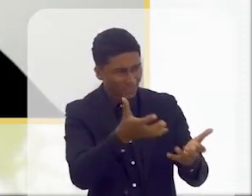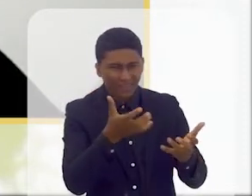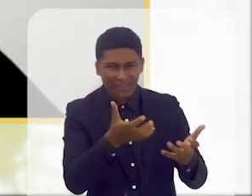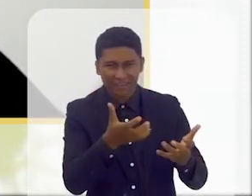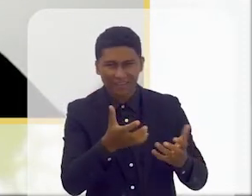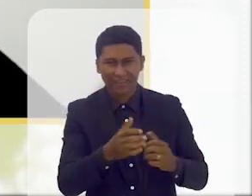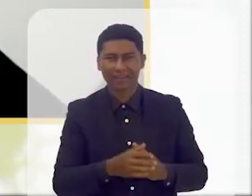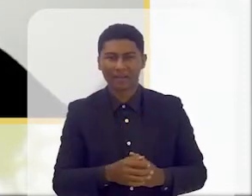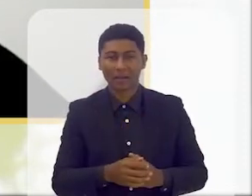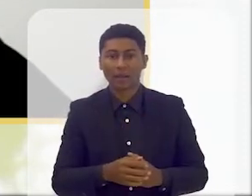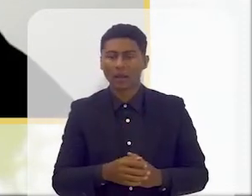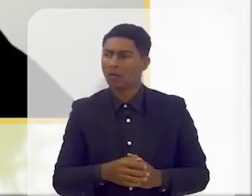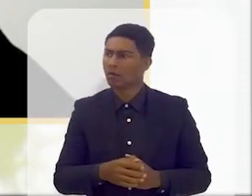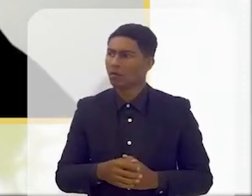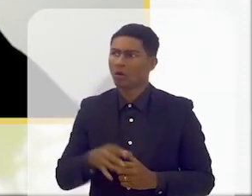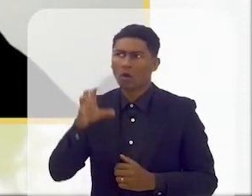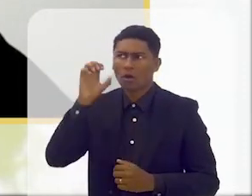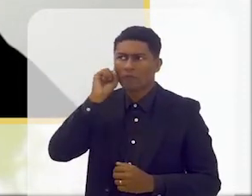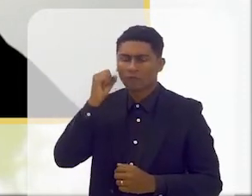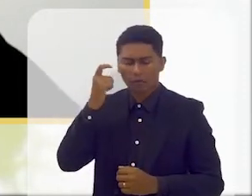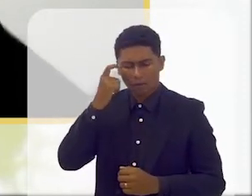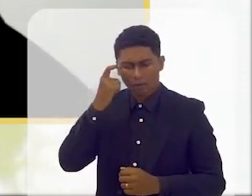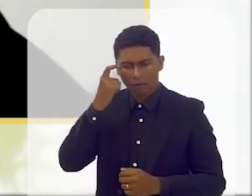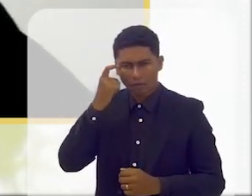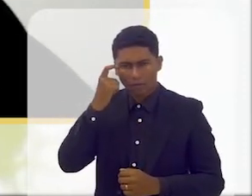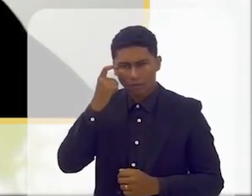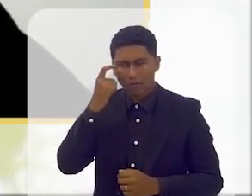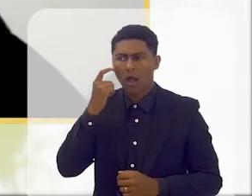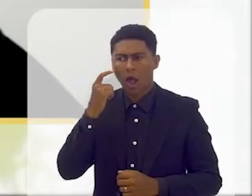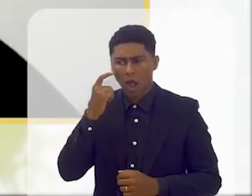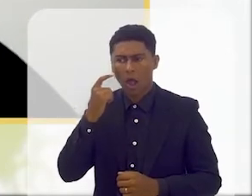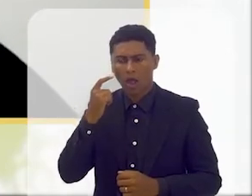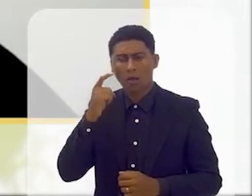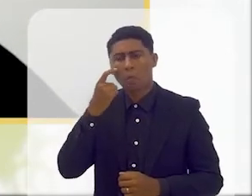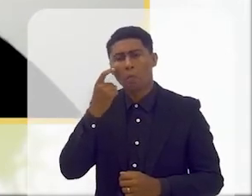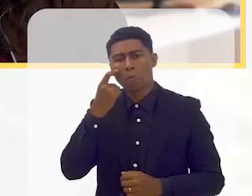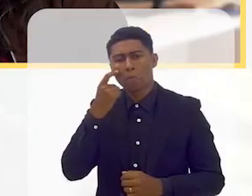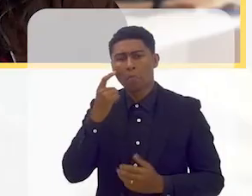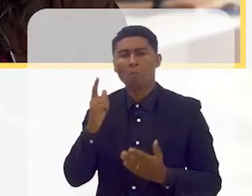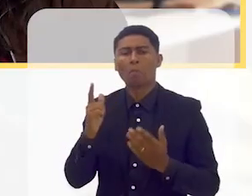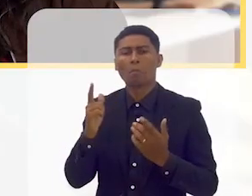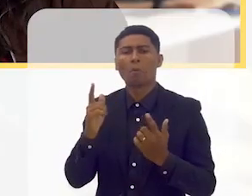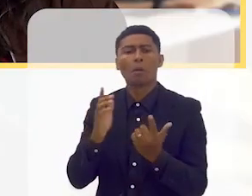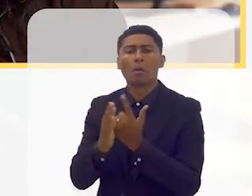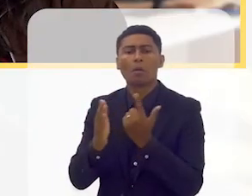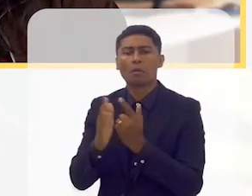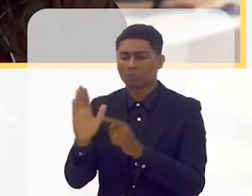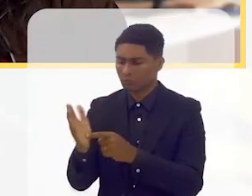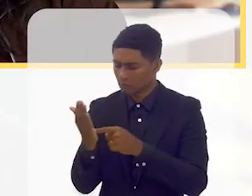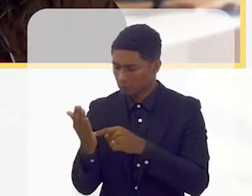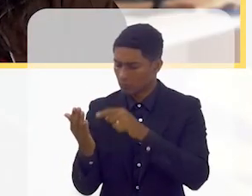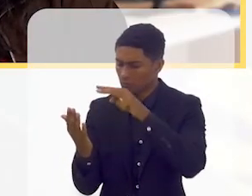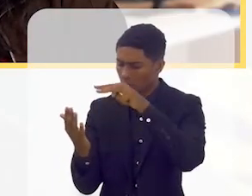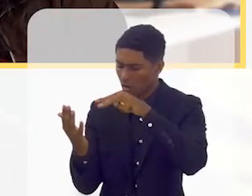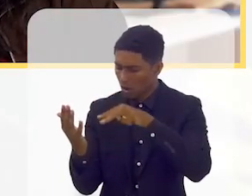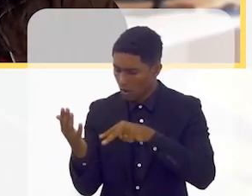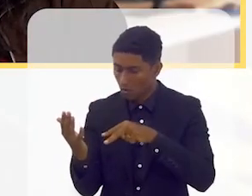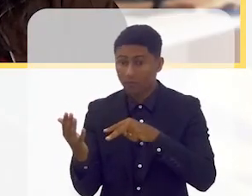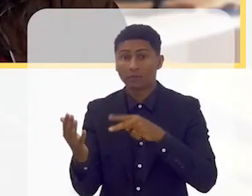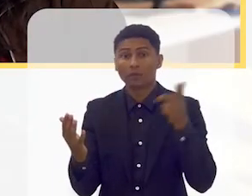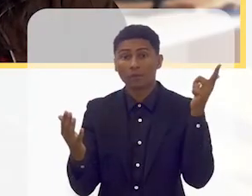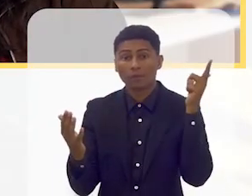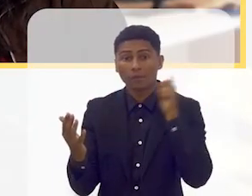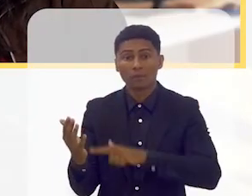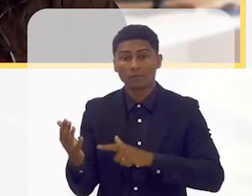depois de ouvir diz ai eu não entendi eu queria ouvir melhor eu vou ver aqui agora no livro vou fazer a leitura aqui são miúdos que aprendem